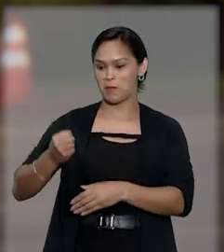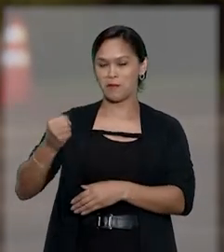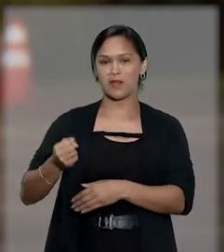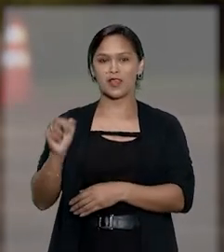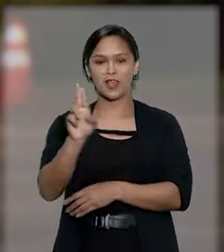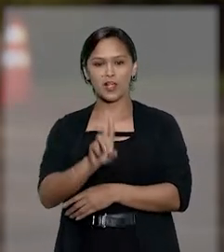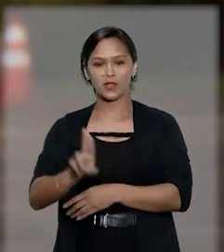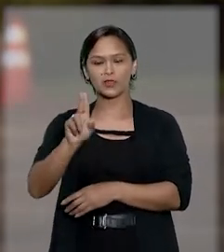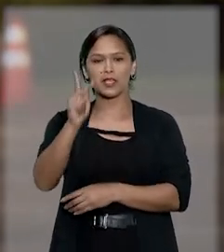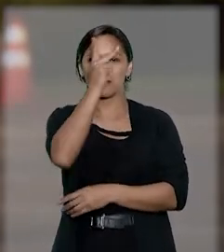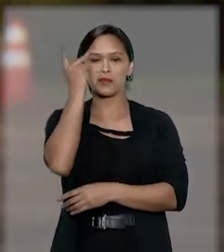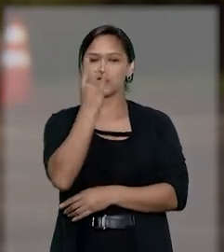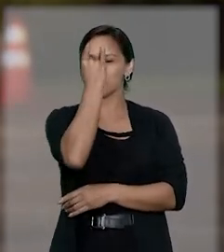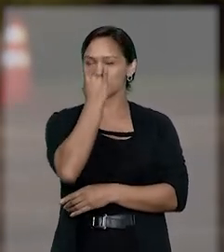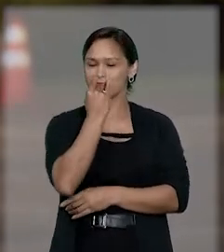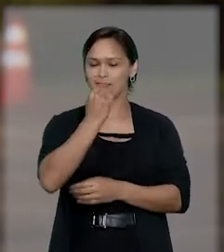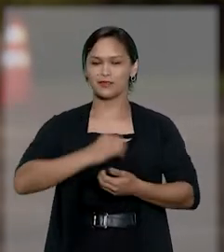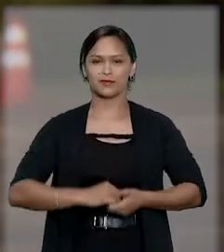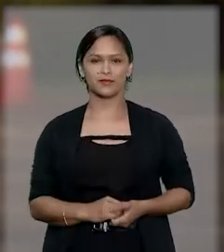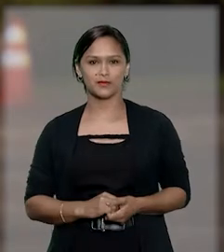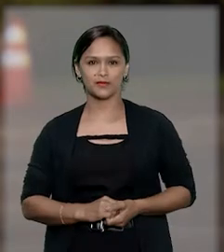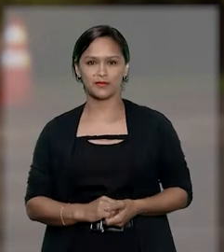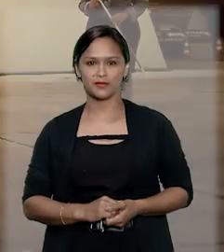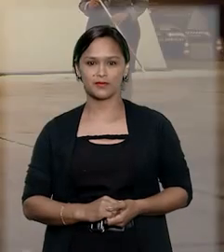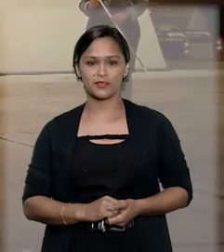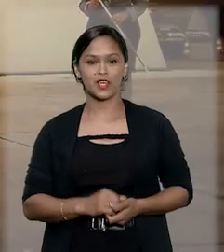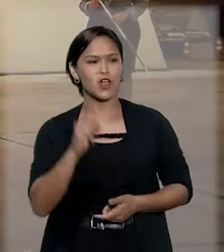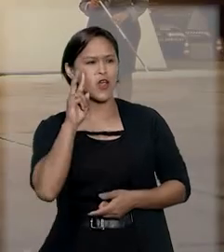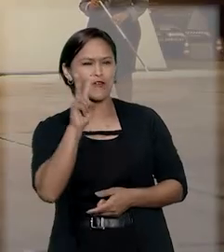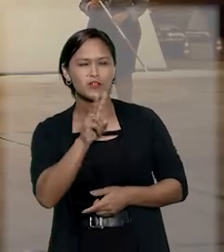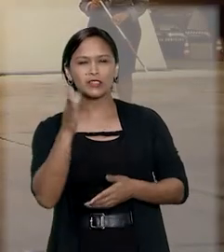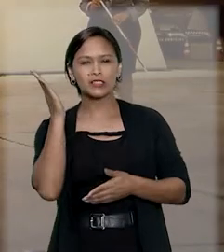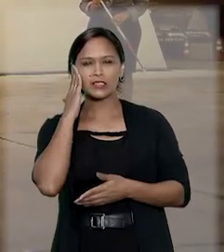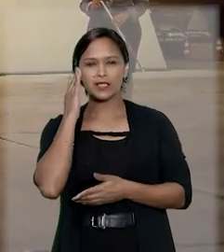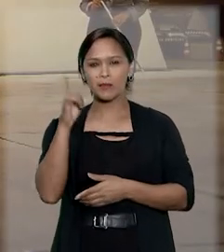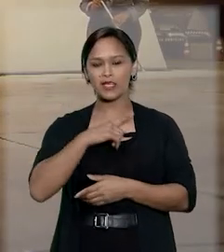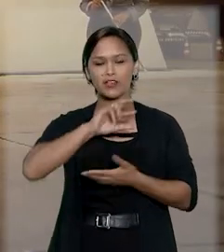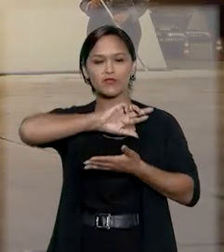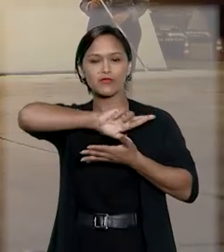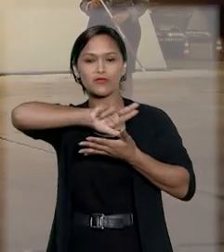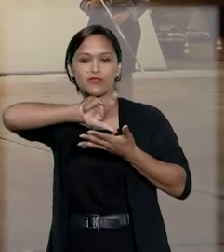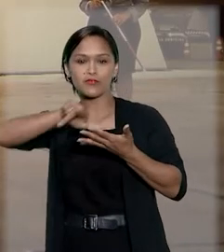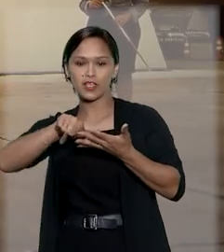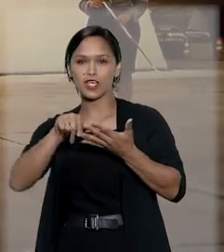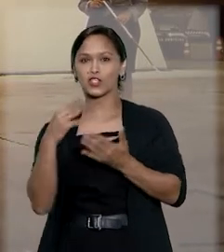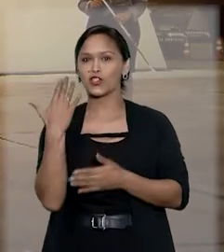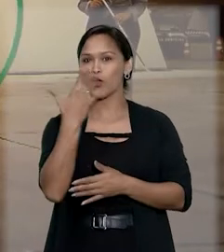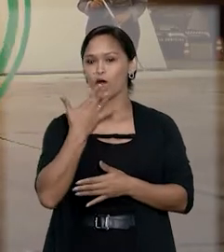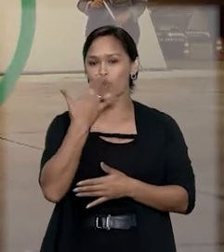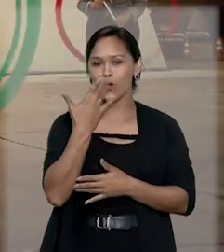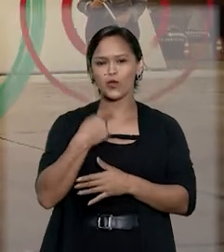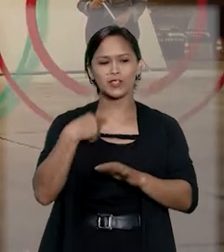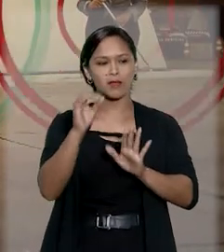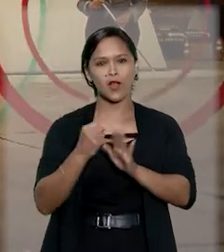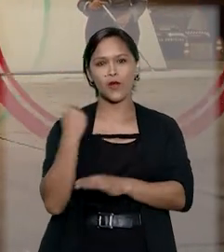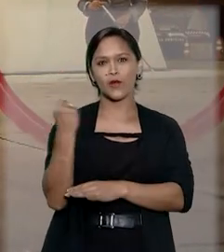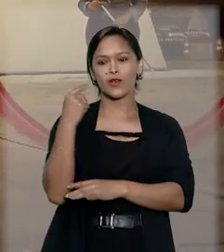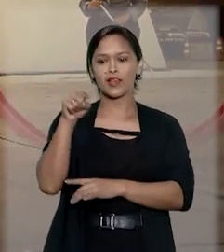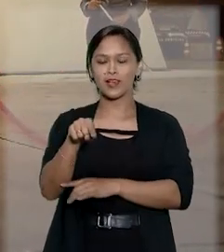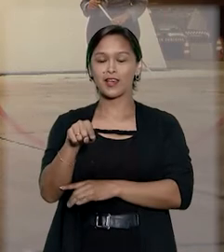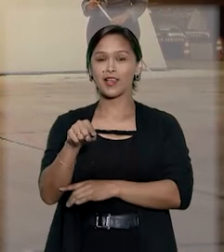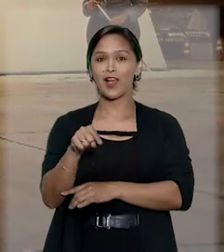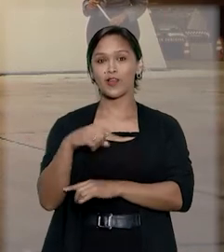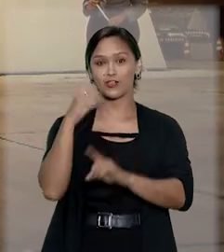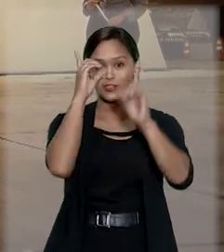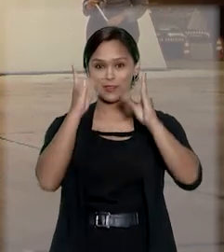bengala usada pela pessoa cega. Você sabia que existem diferentes cores para indicar o grau de